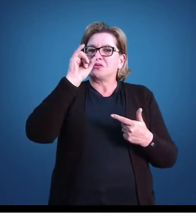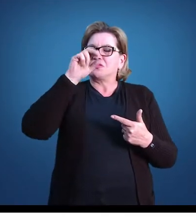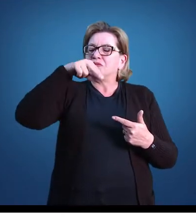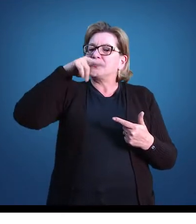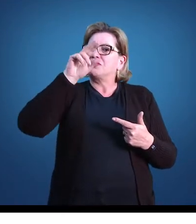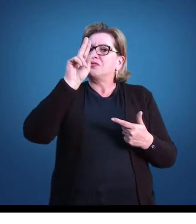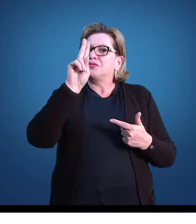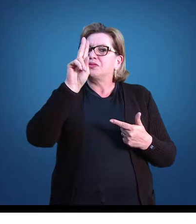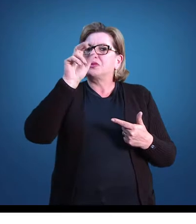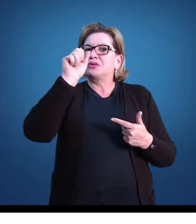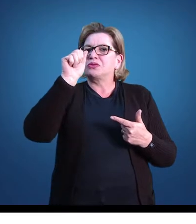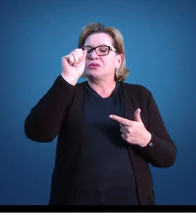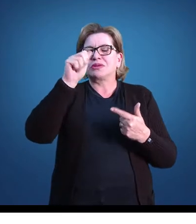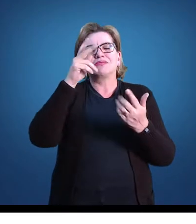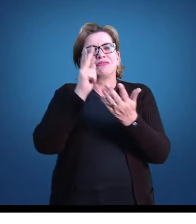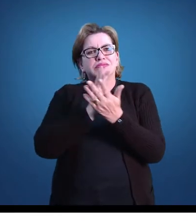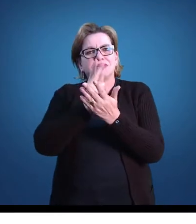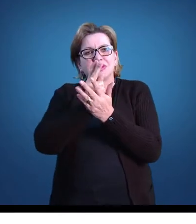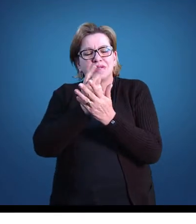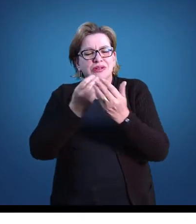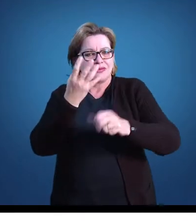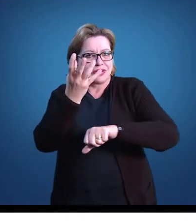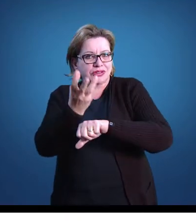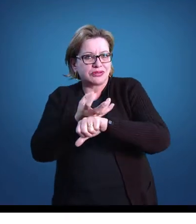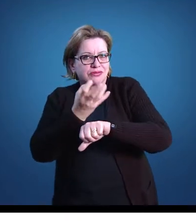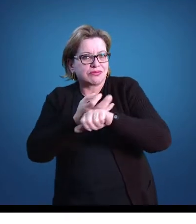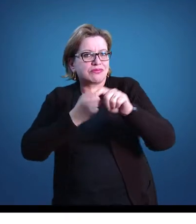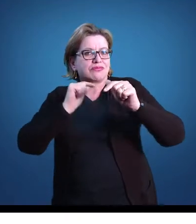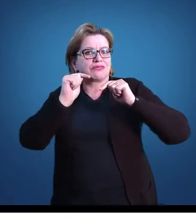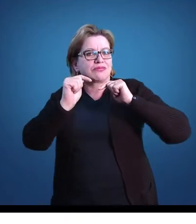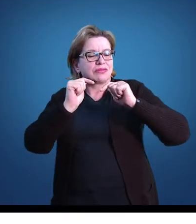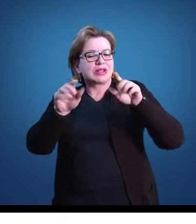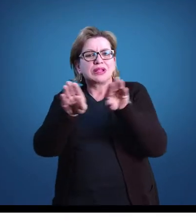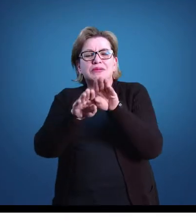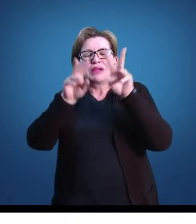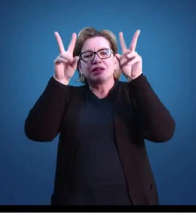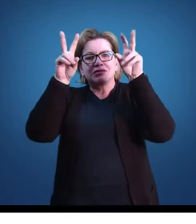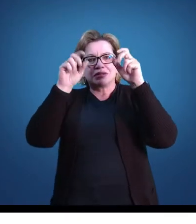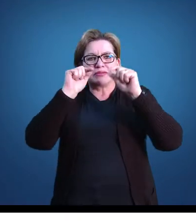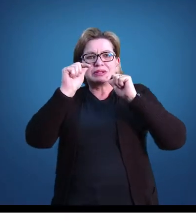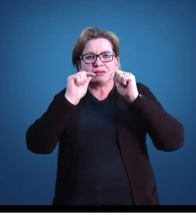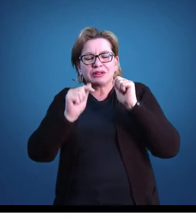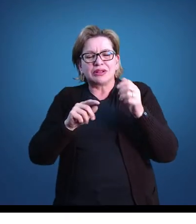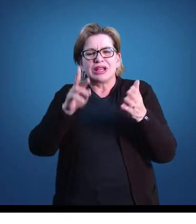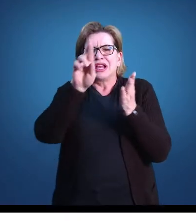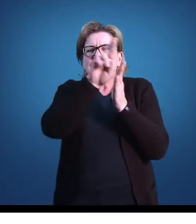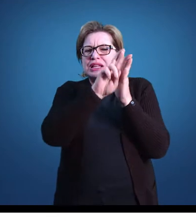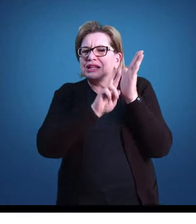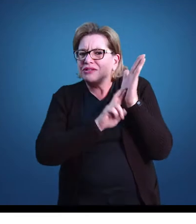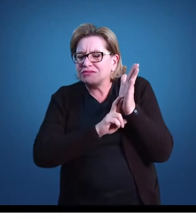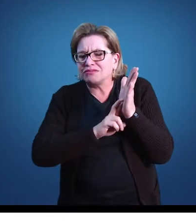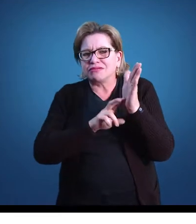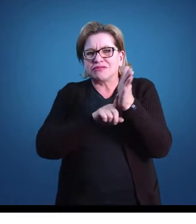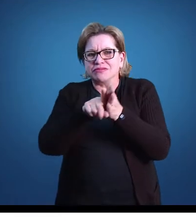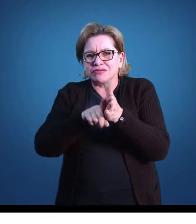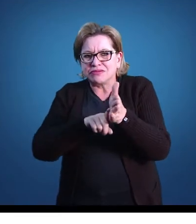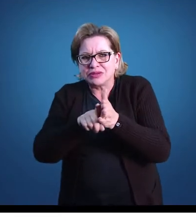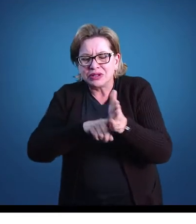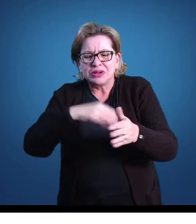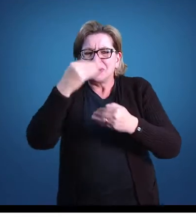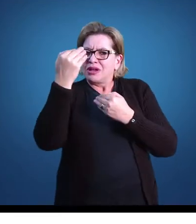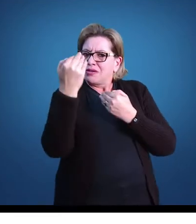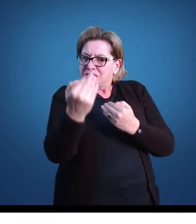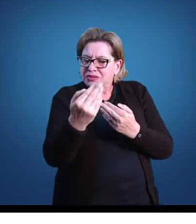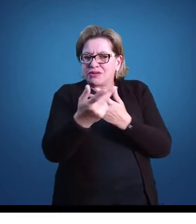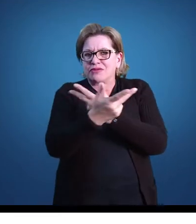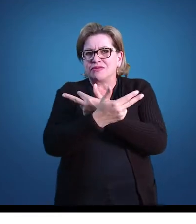disciplina e conteúdos trabalhados, como relatórios, pesquisas, questionários, provas escritas, questões orais e etc.